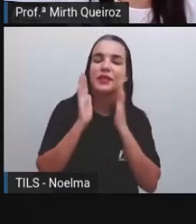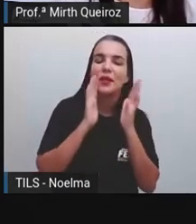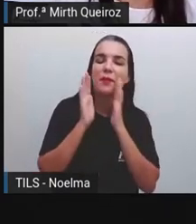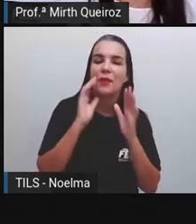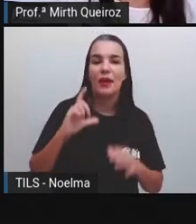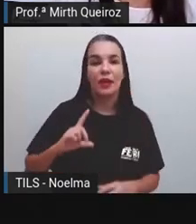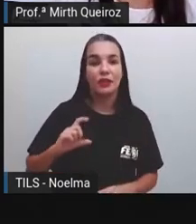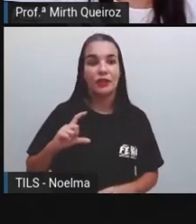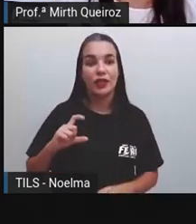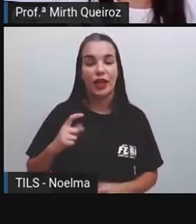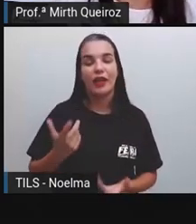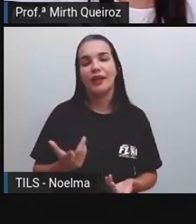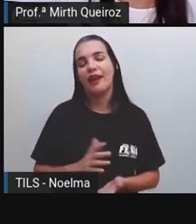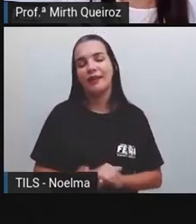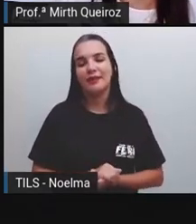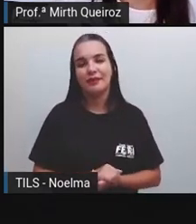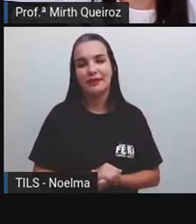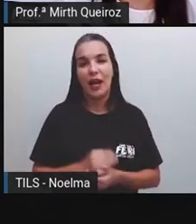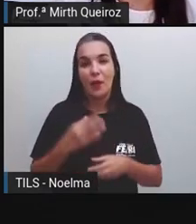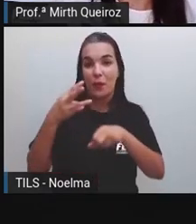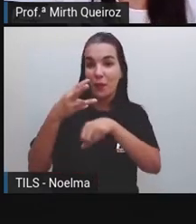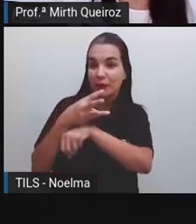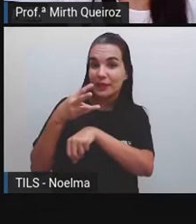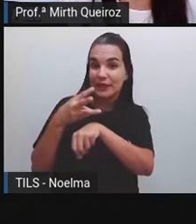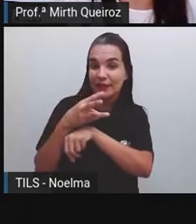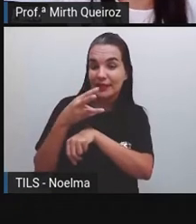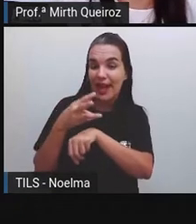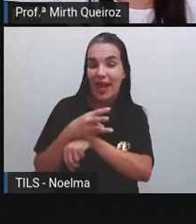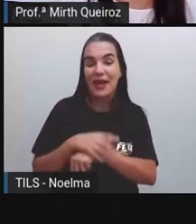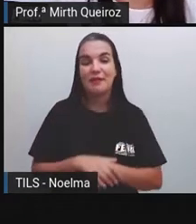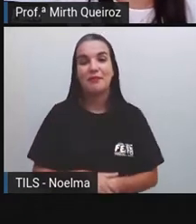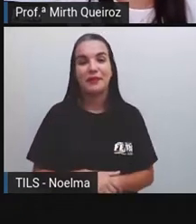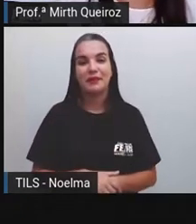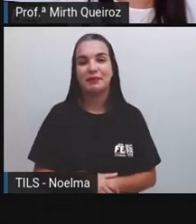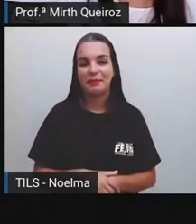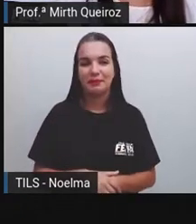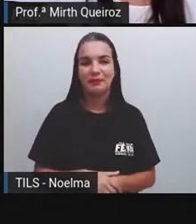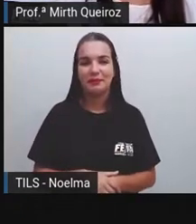Instagram Telegram O WhatsApp Que é algo mais moderno